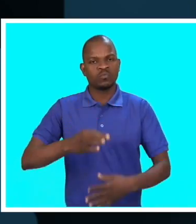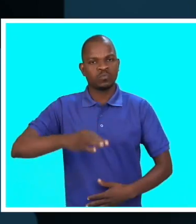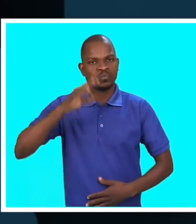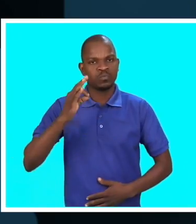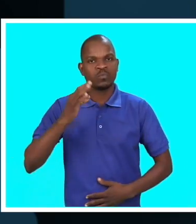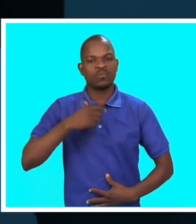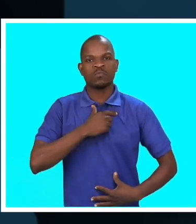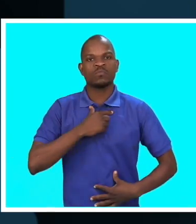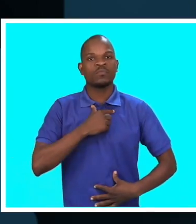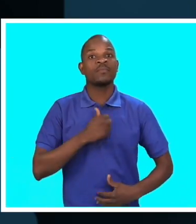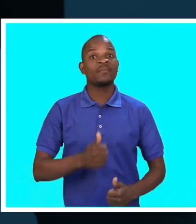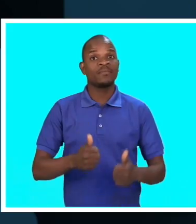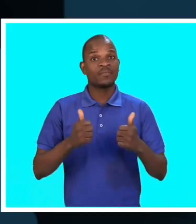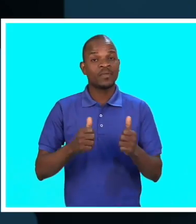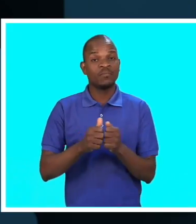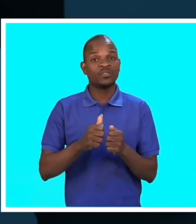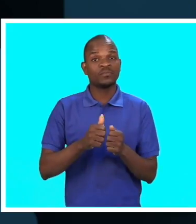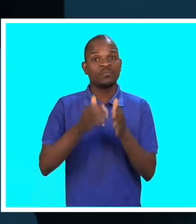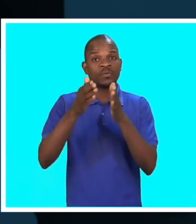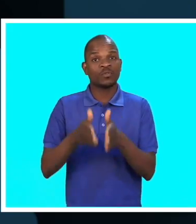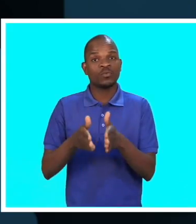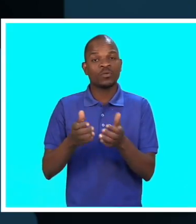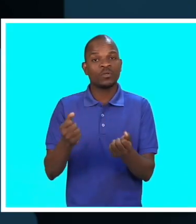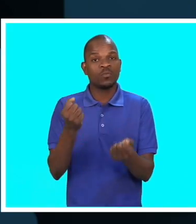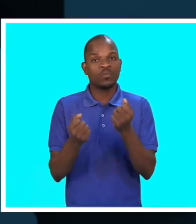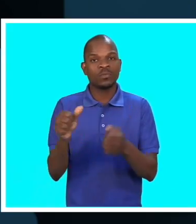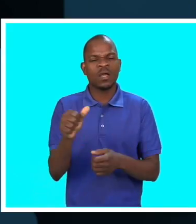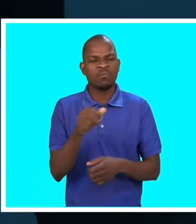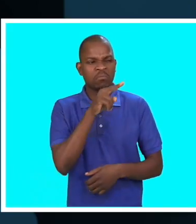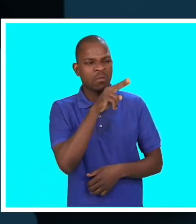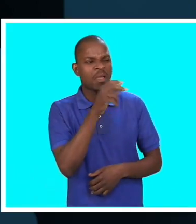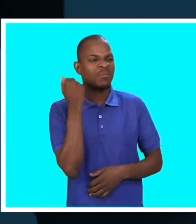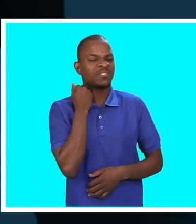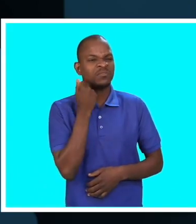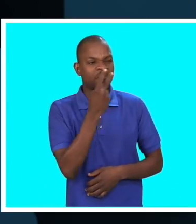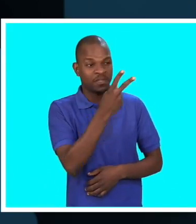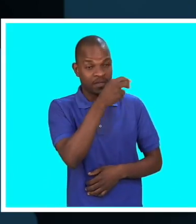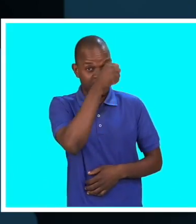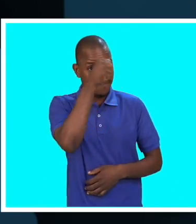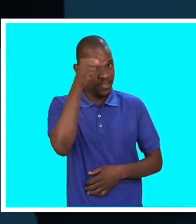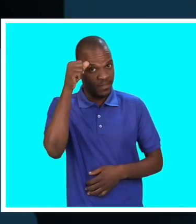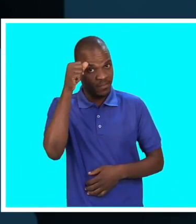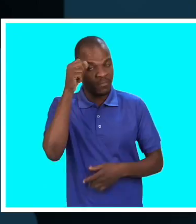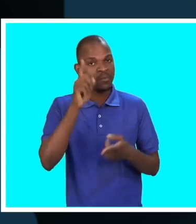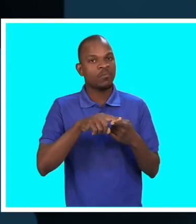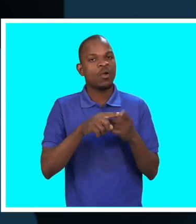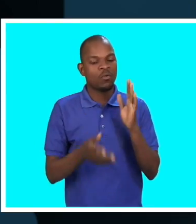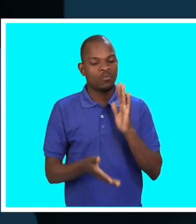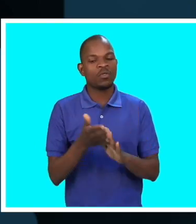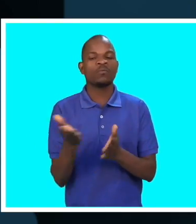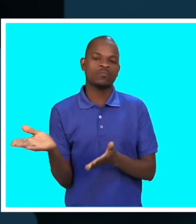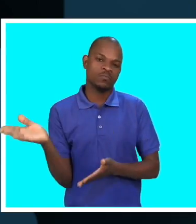pessoas bem vestidas, pessoas bem aprumadas, que tu não podes... O taxista dificilmente desconfia que são pessoas de má fé.